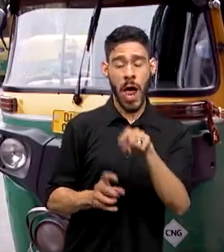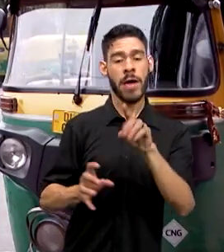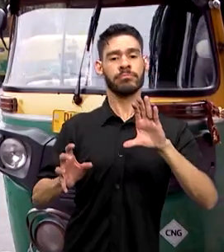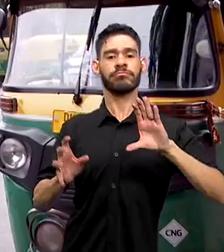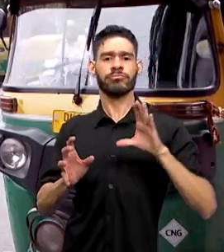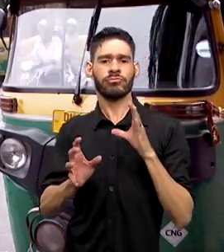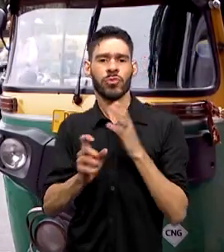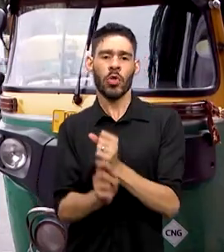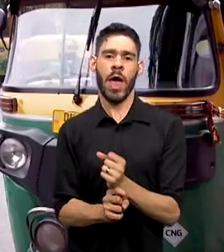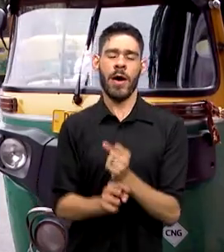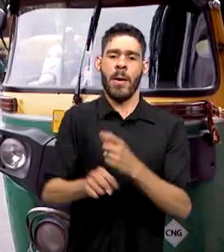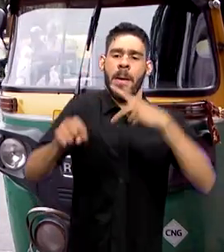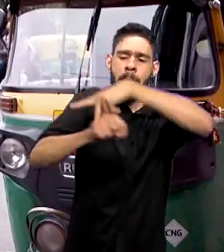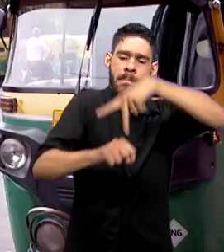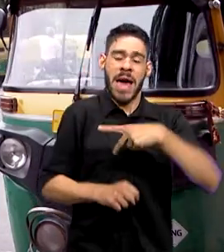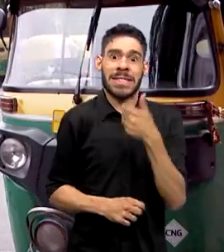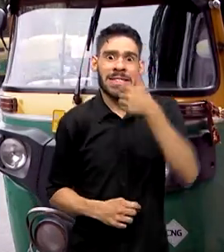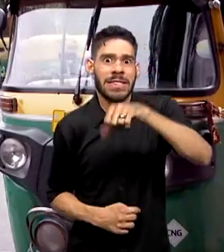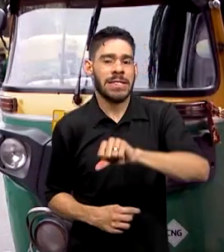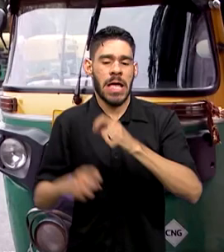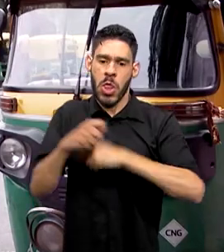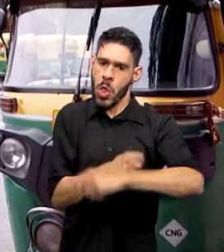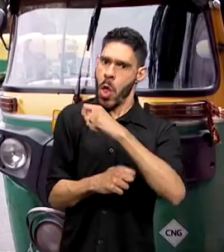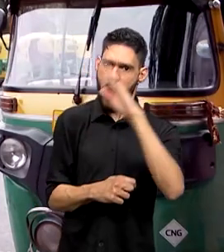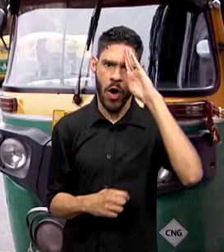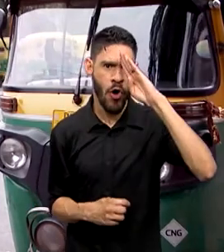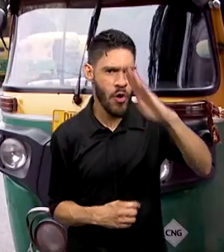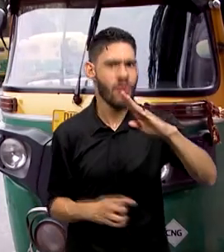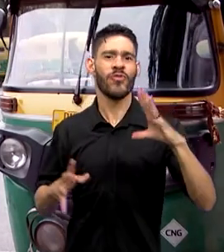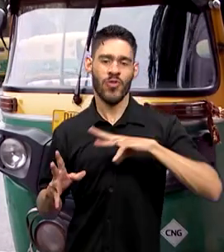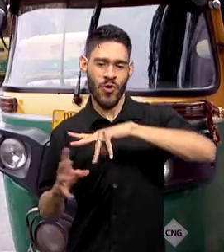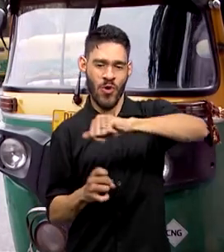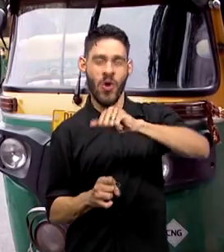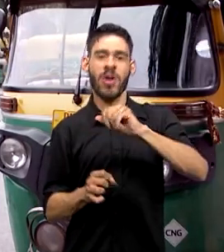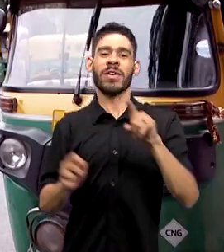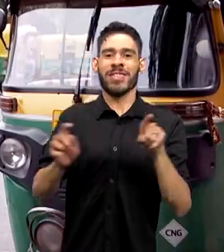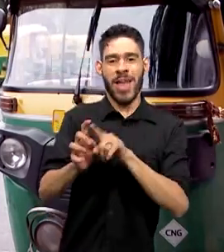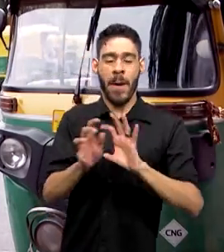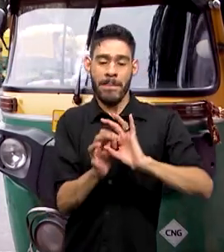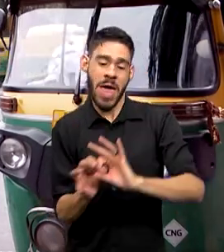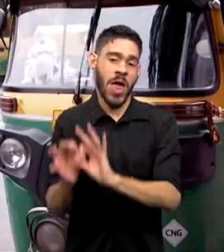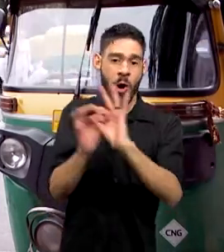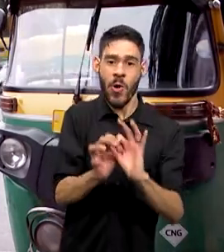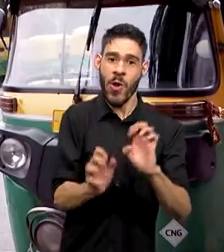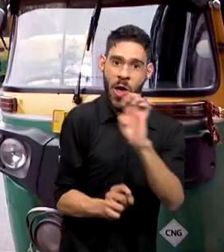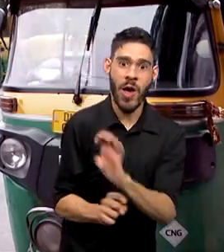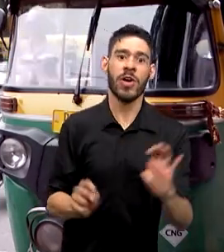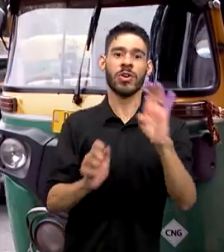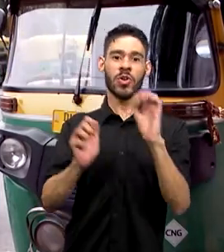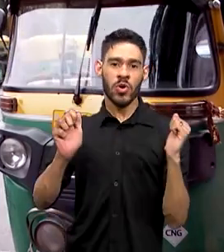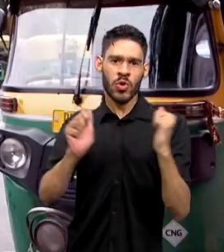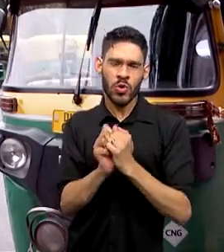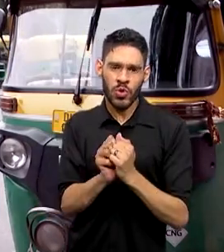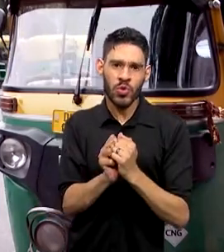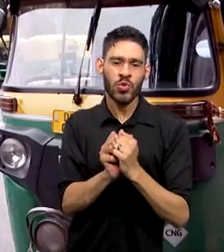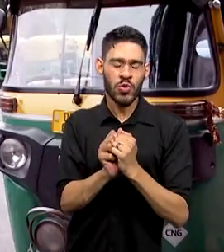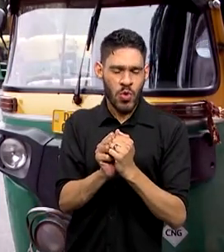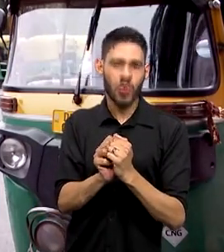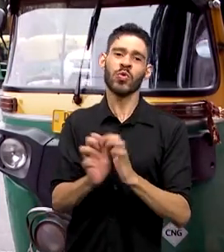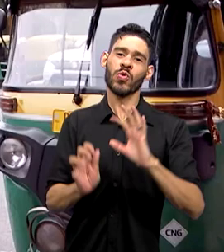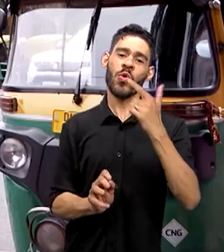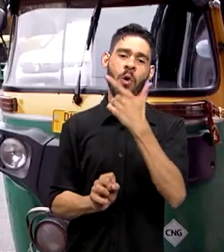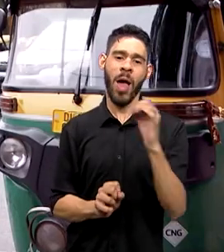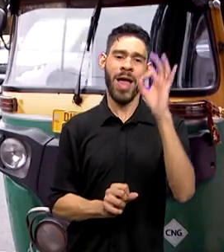as 19 nações de maior economia do mundo e a União Europeia. Juntas, essas nações respondem por